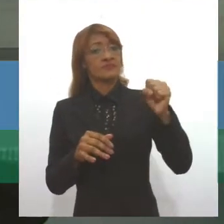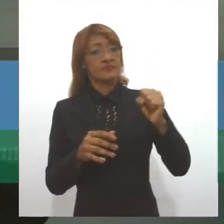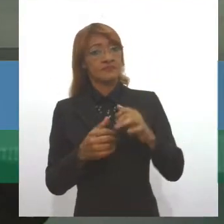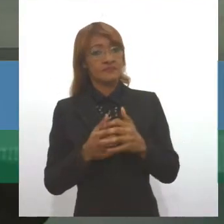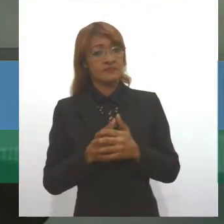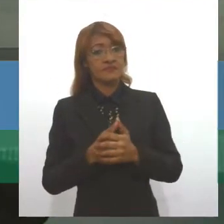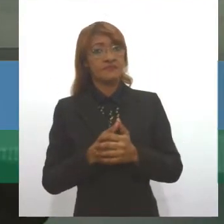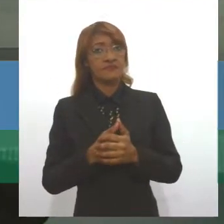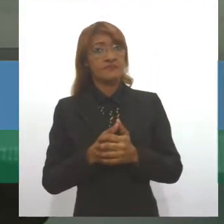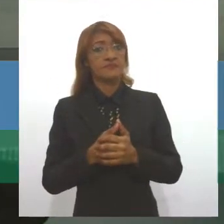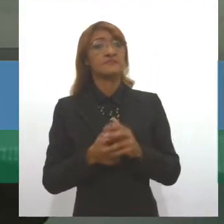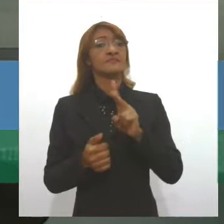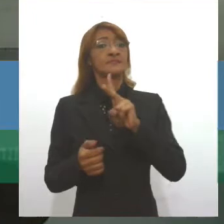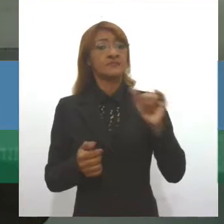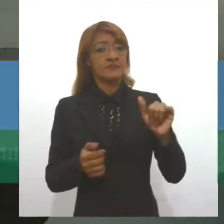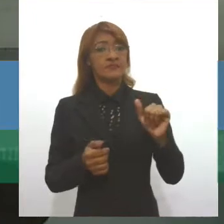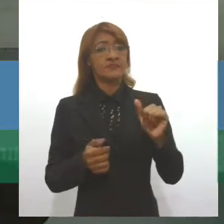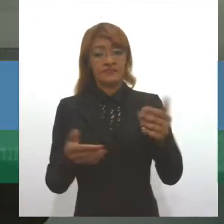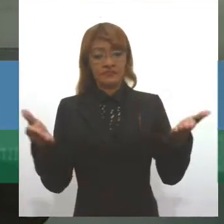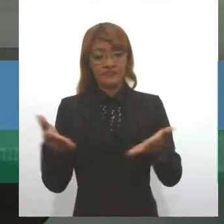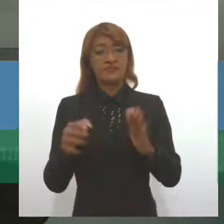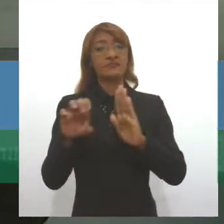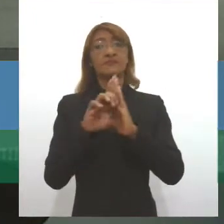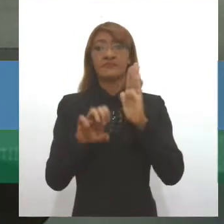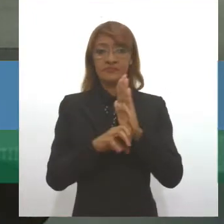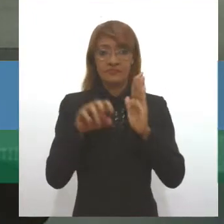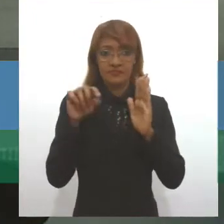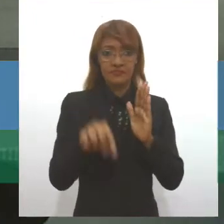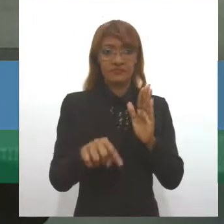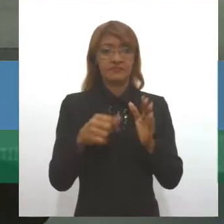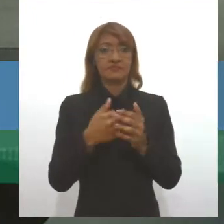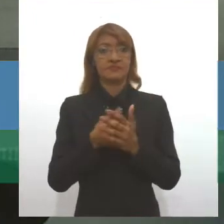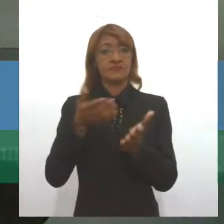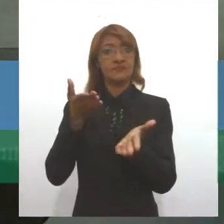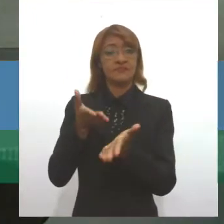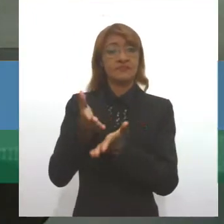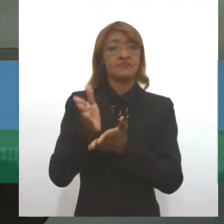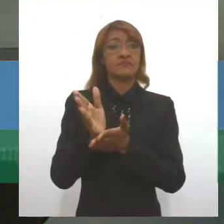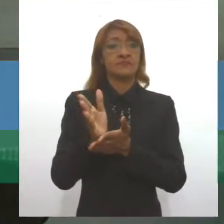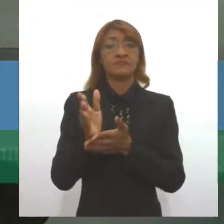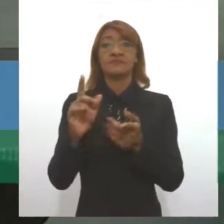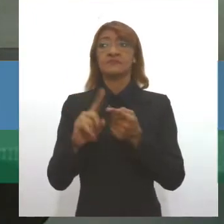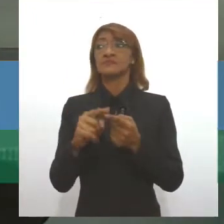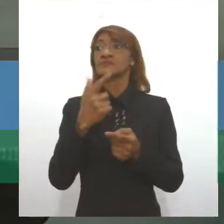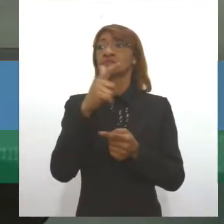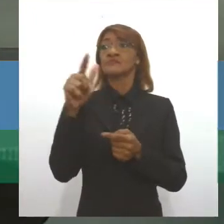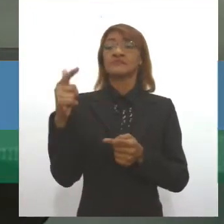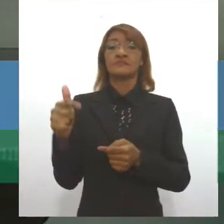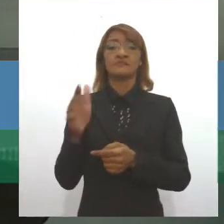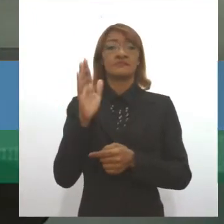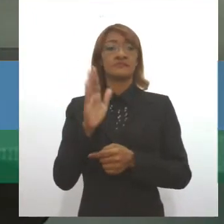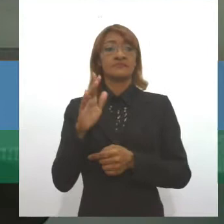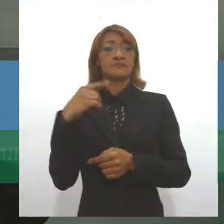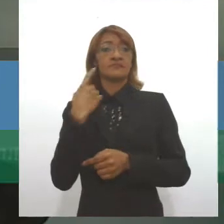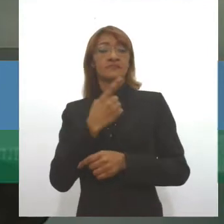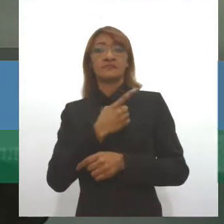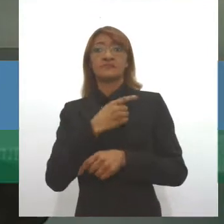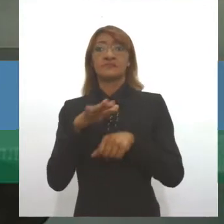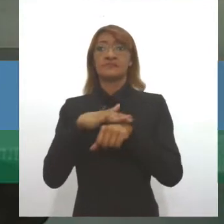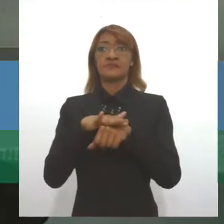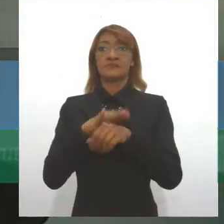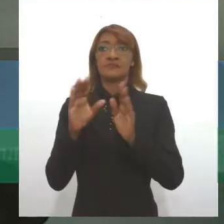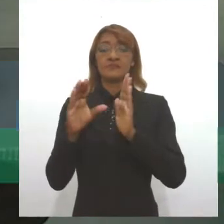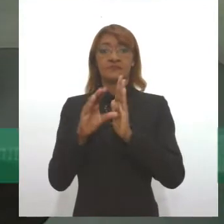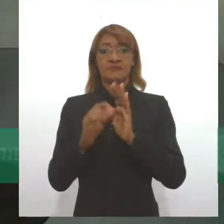aprofundar a partir desse estatuto que torço para que seja aprovado e também de outras iniciativas que já estamos estudando em diálogo com a comunidade.